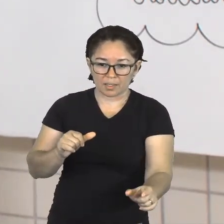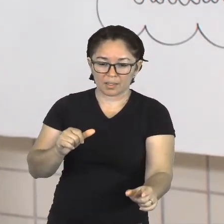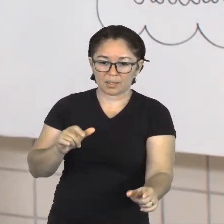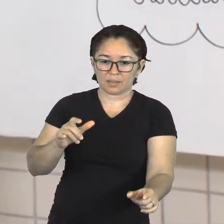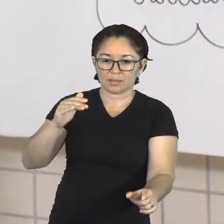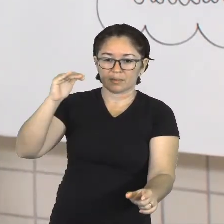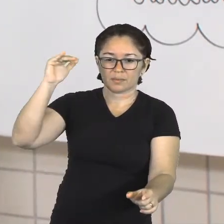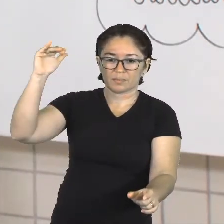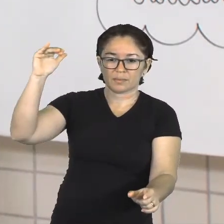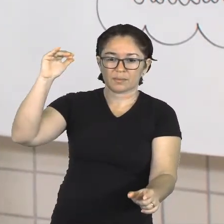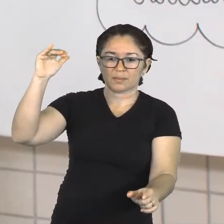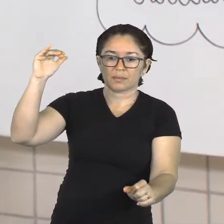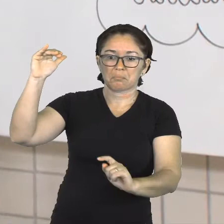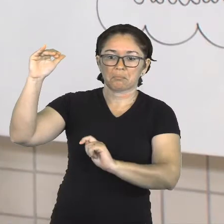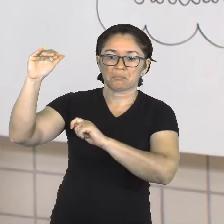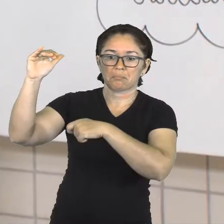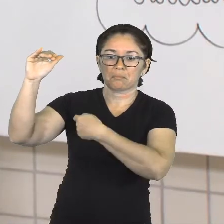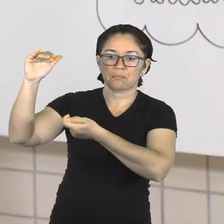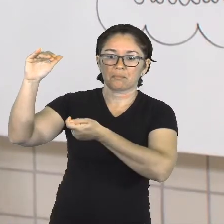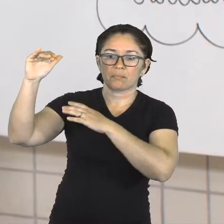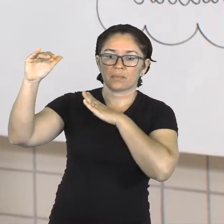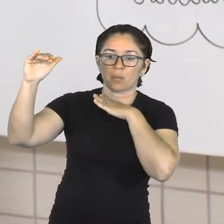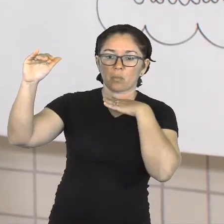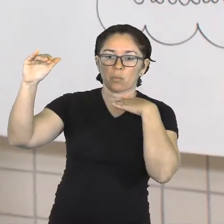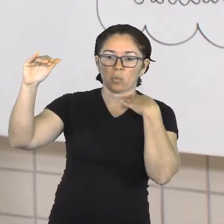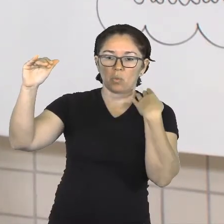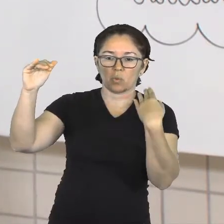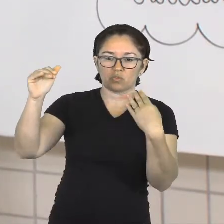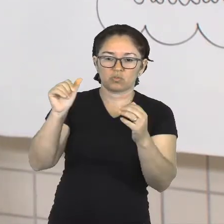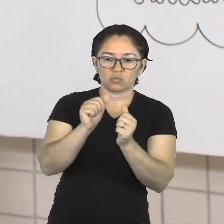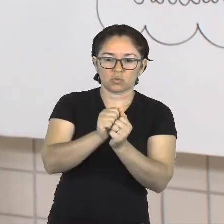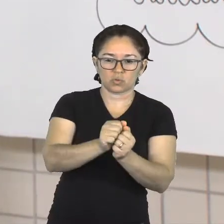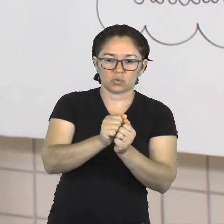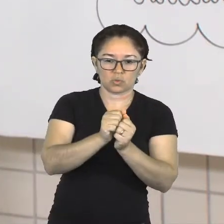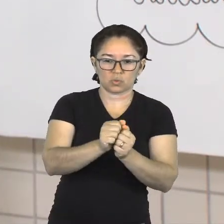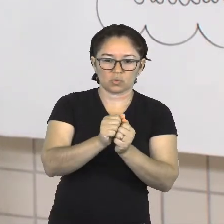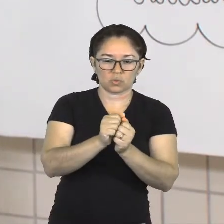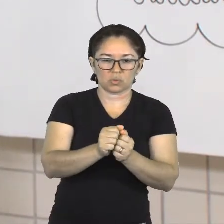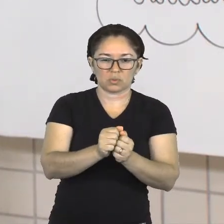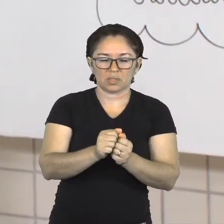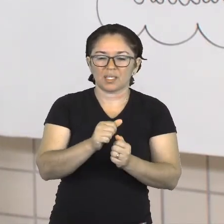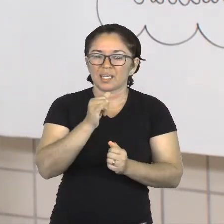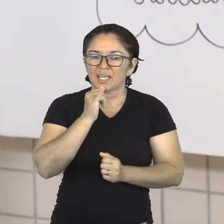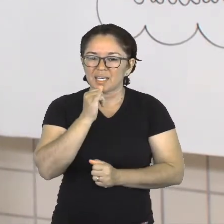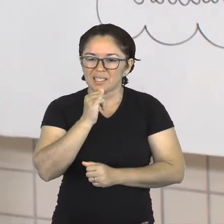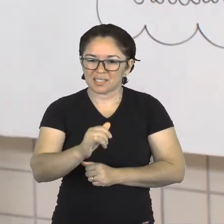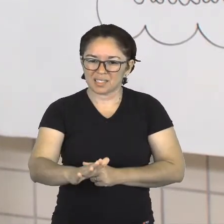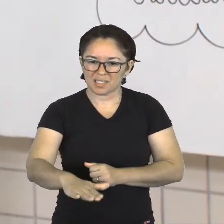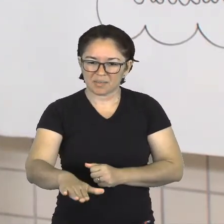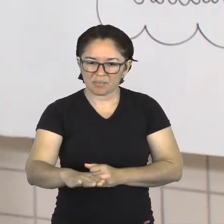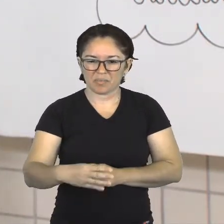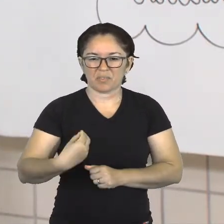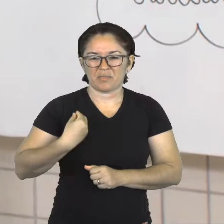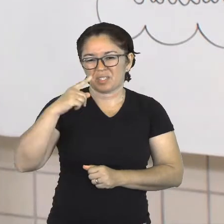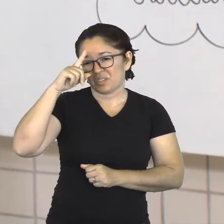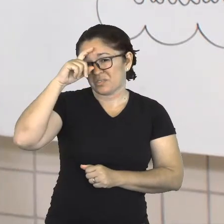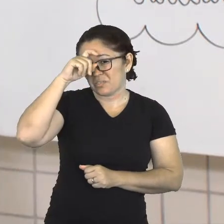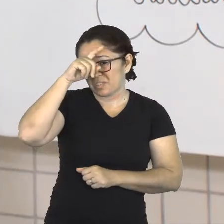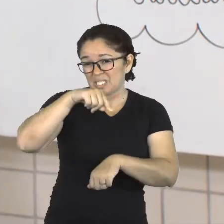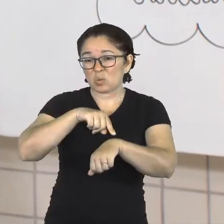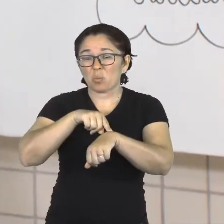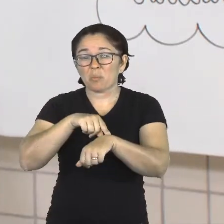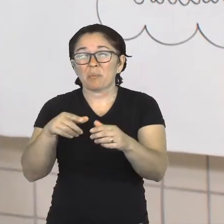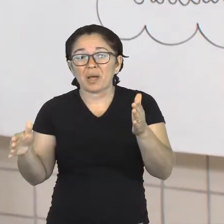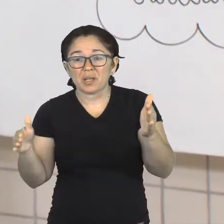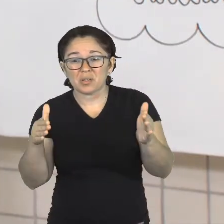a Liesel, porque a Liesel vive num momento, num contexto histórico de guerra, num momento em que a Alemanha está passando